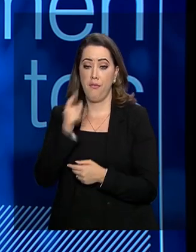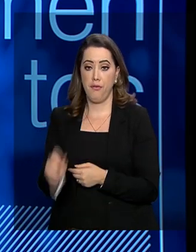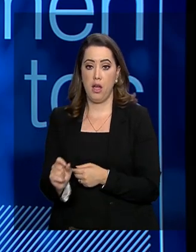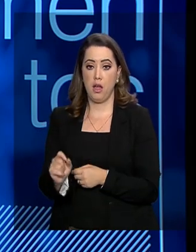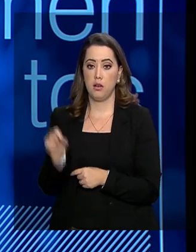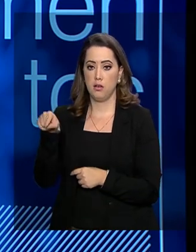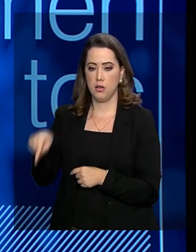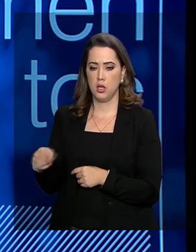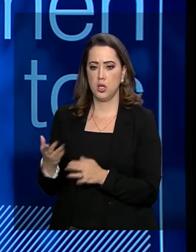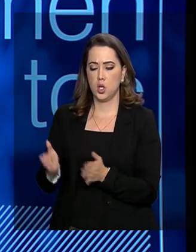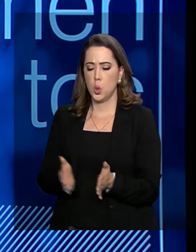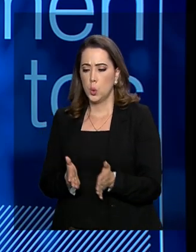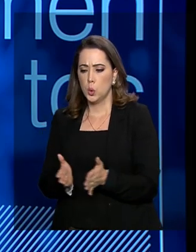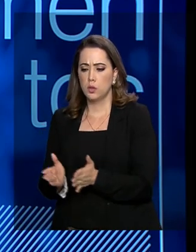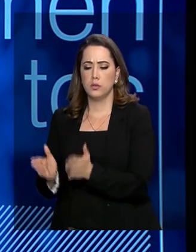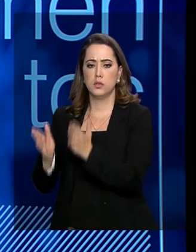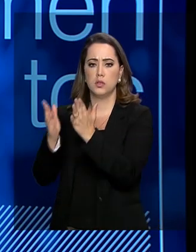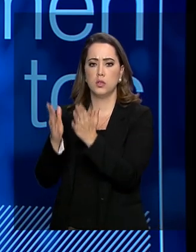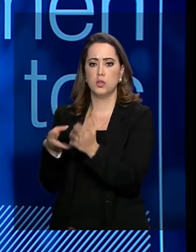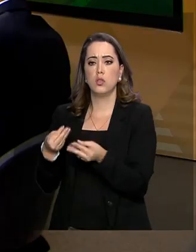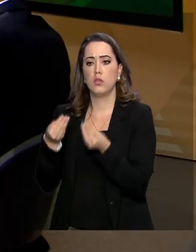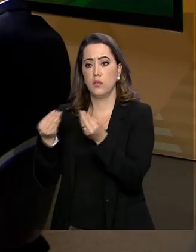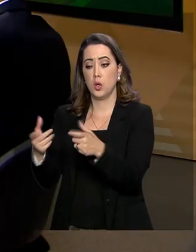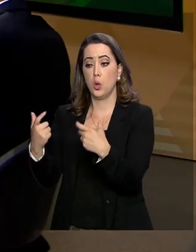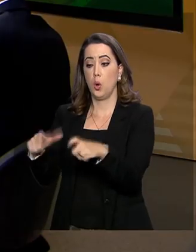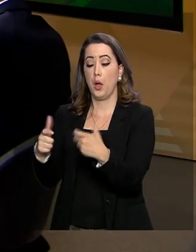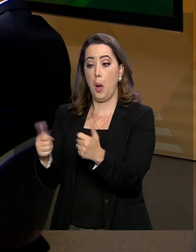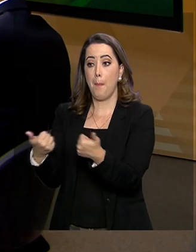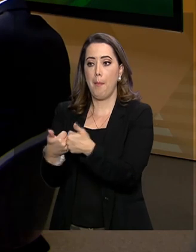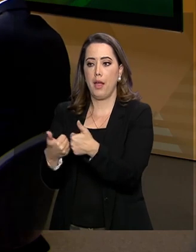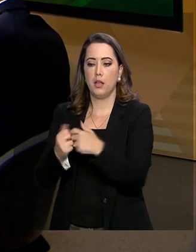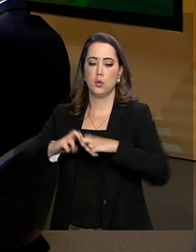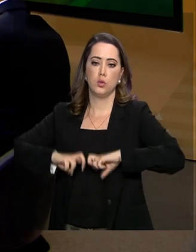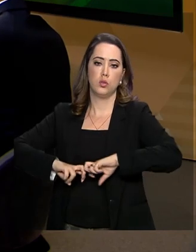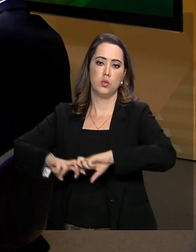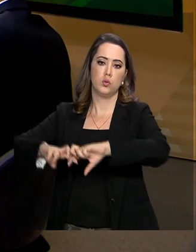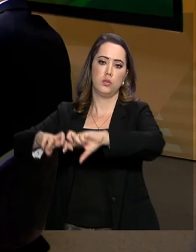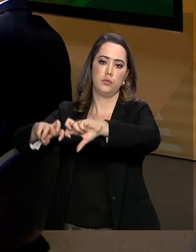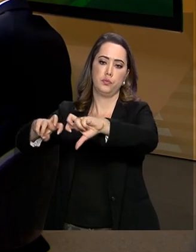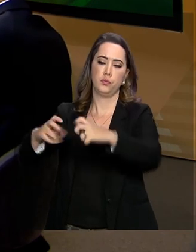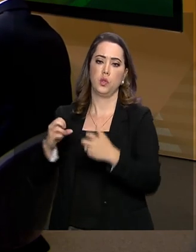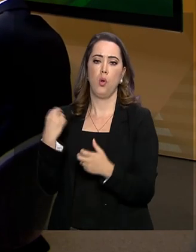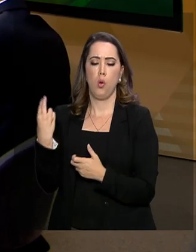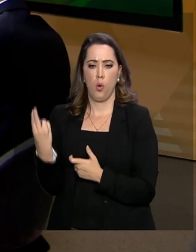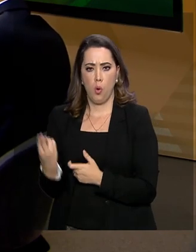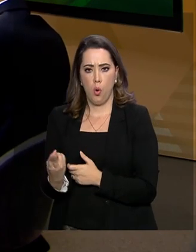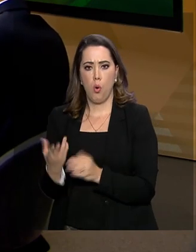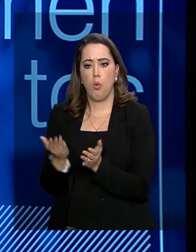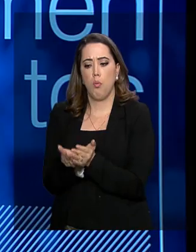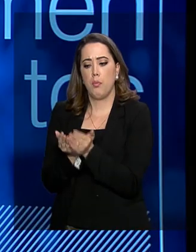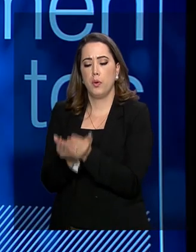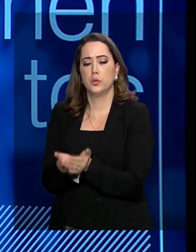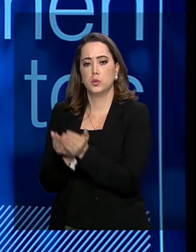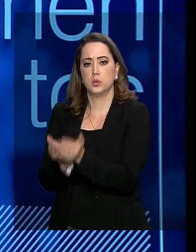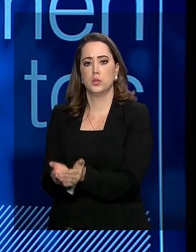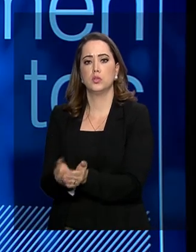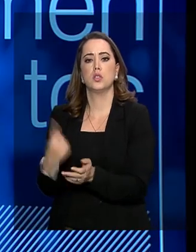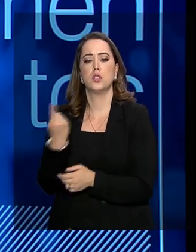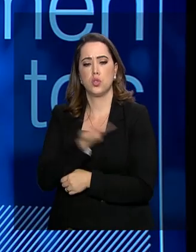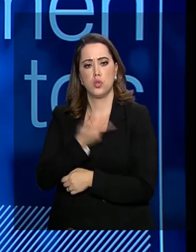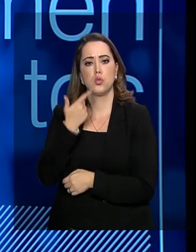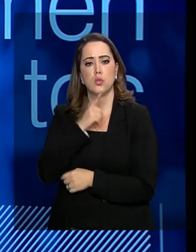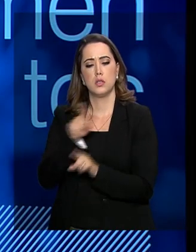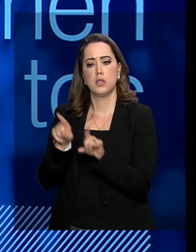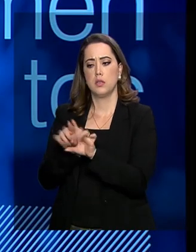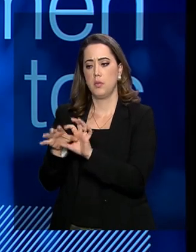alimentar um terminal rodoviário, um terminal ferroviário ou um terminal portuário, de forma que a gente consiga também